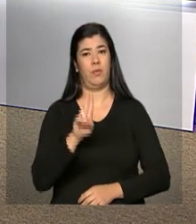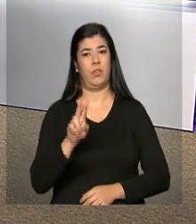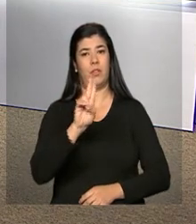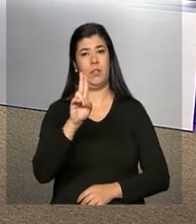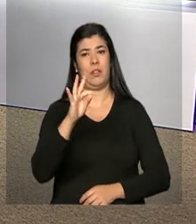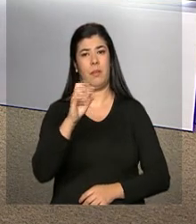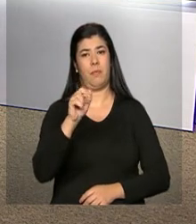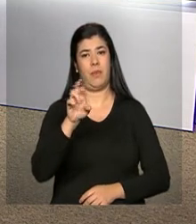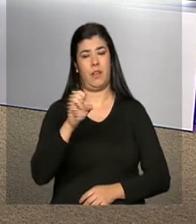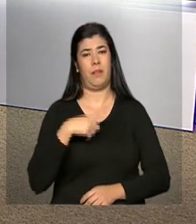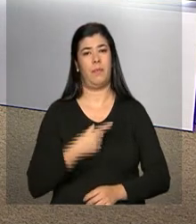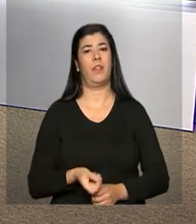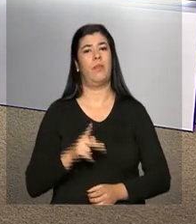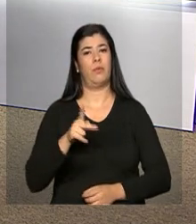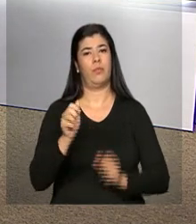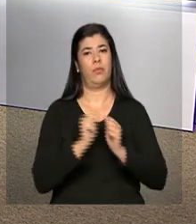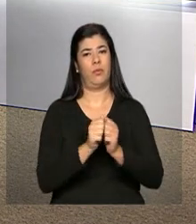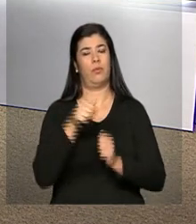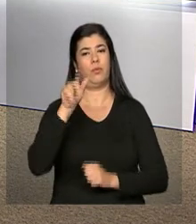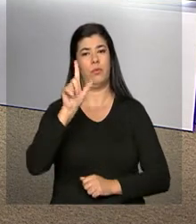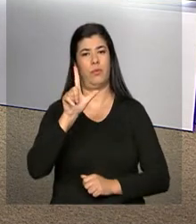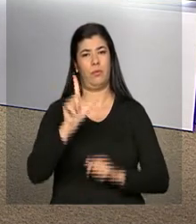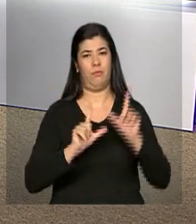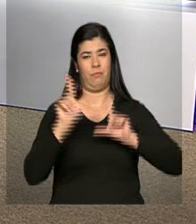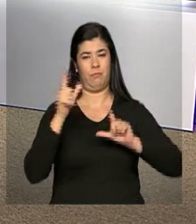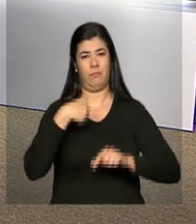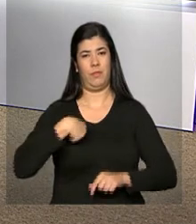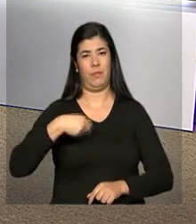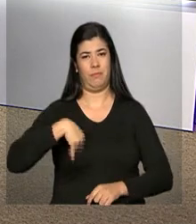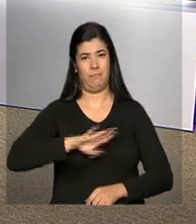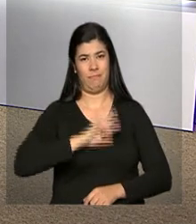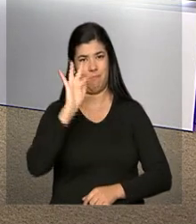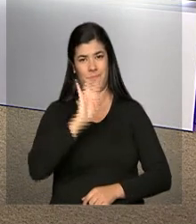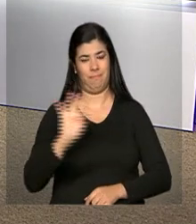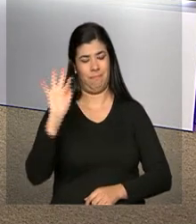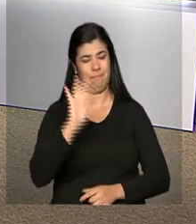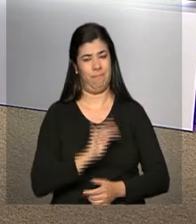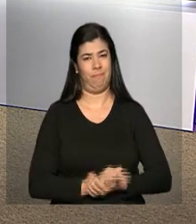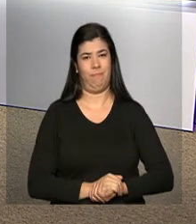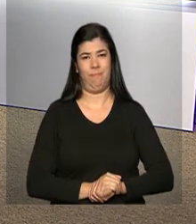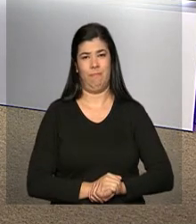Uruguai, Tabaré Vásquez. Continue com a gente, NBR, a TV do Governo Federal.